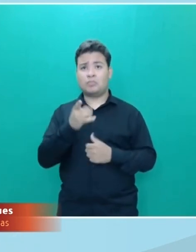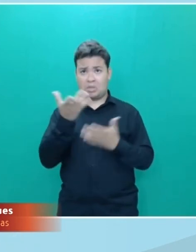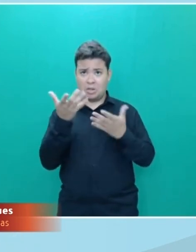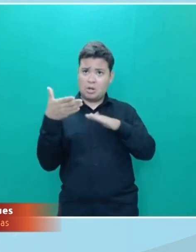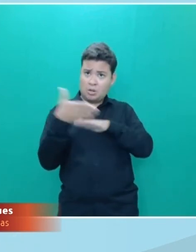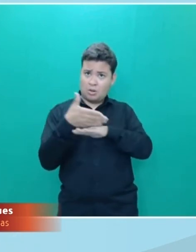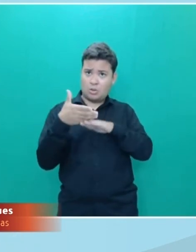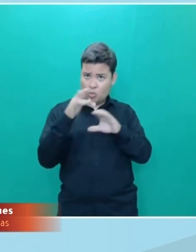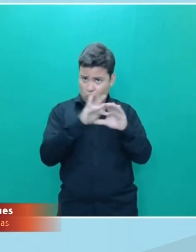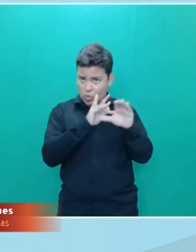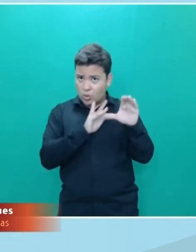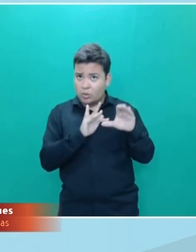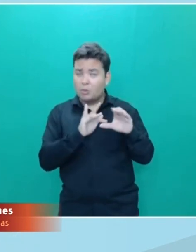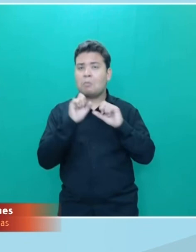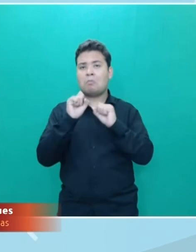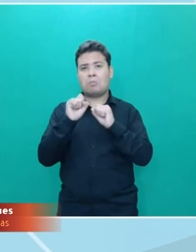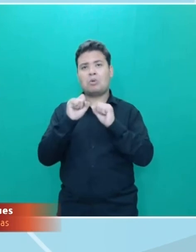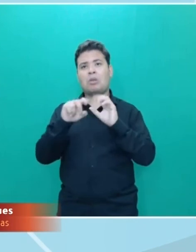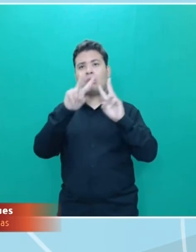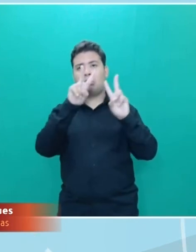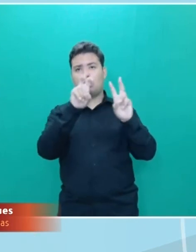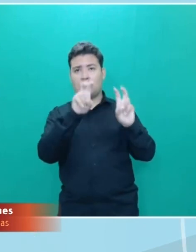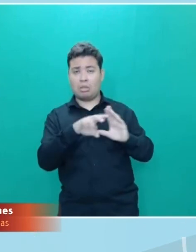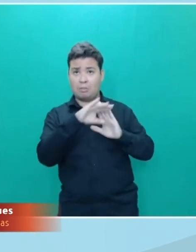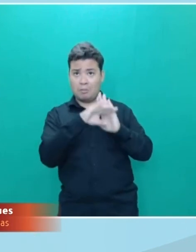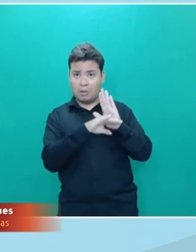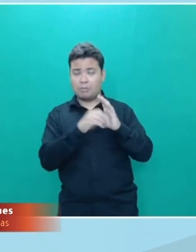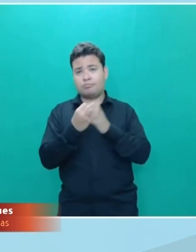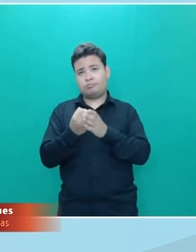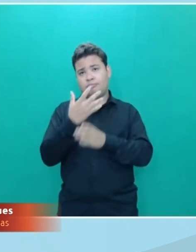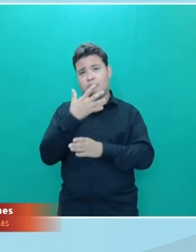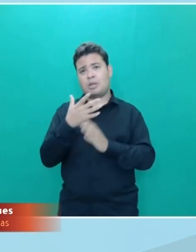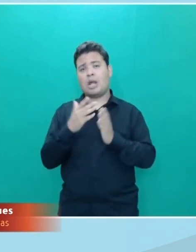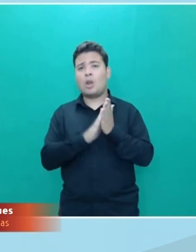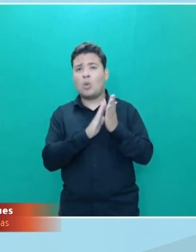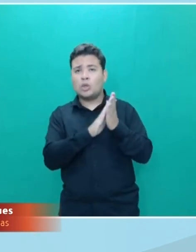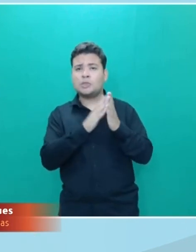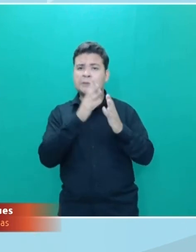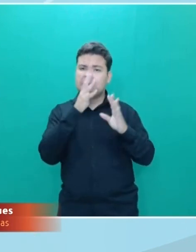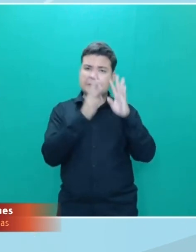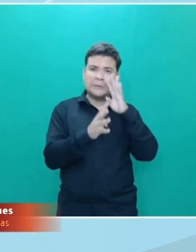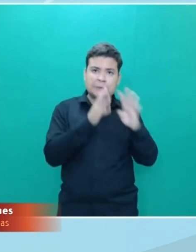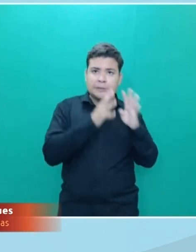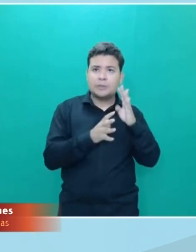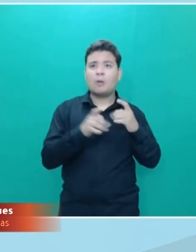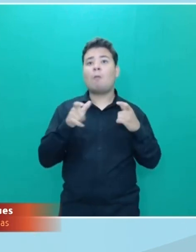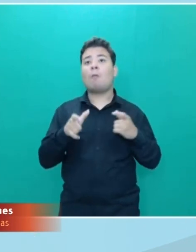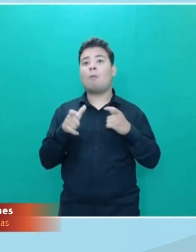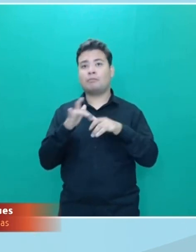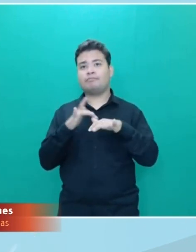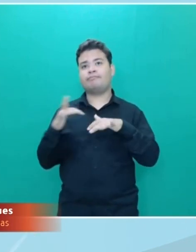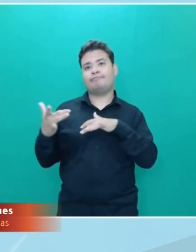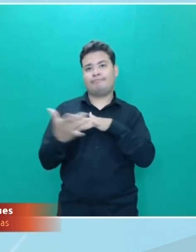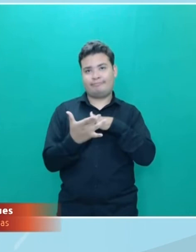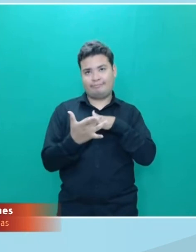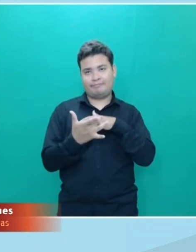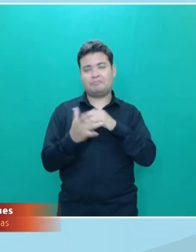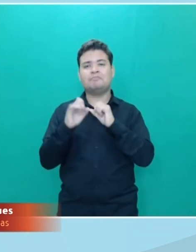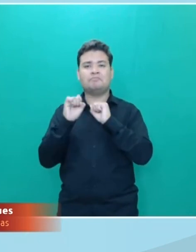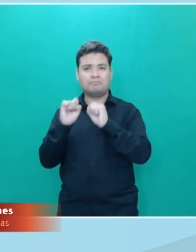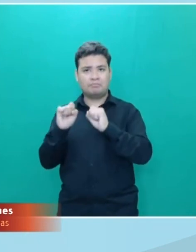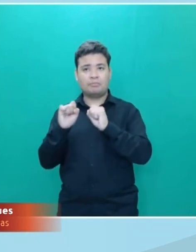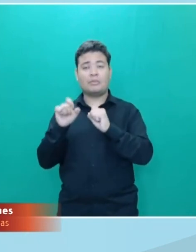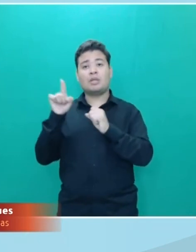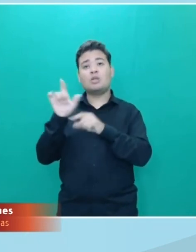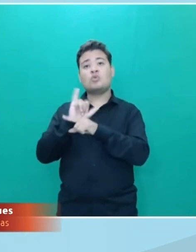mande a sua sugestão de pauta seu elogio sua crítica pelas nossas redes sociais dá para fazer isso lá no chat